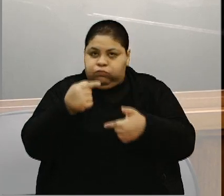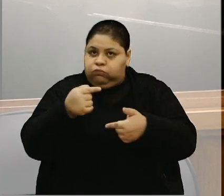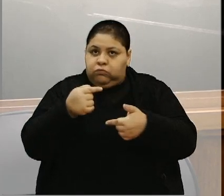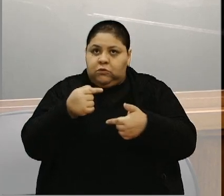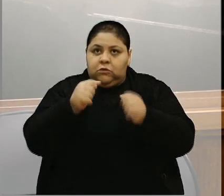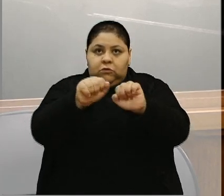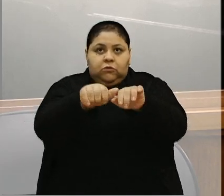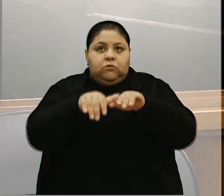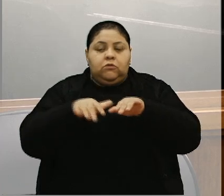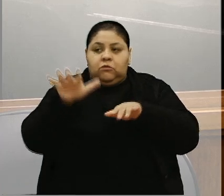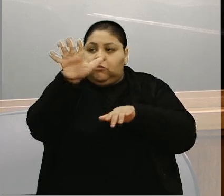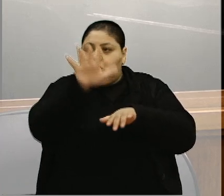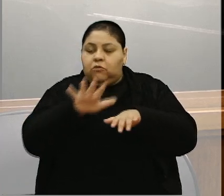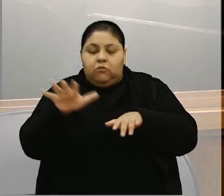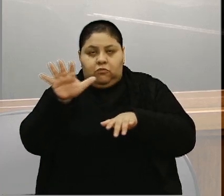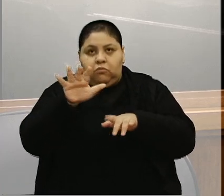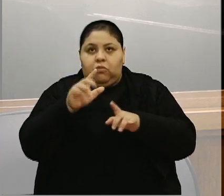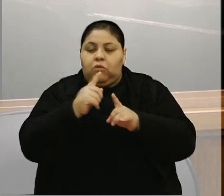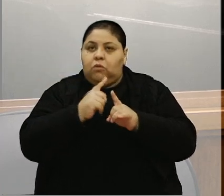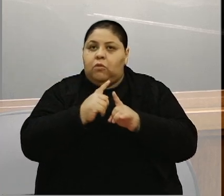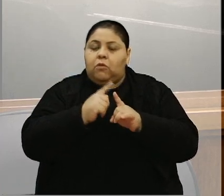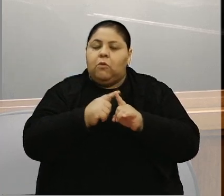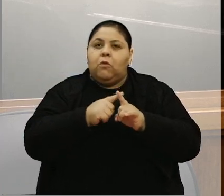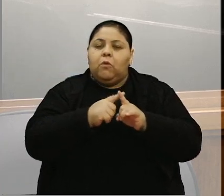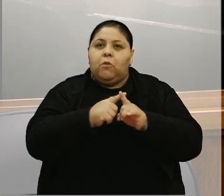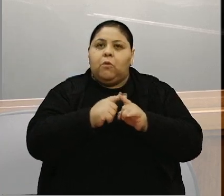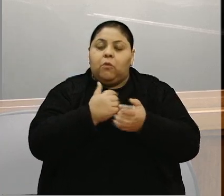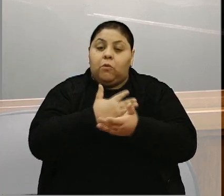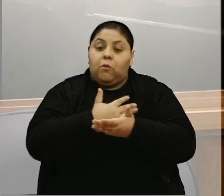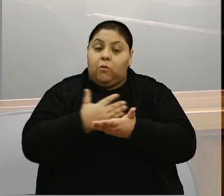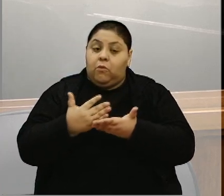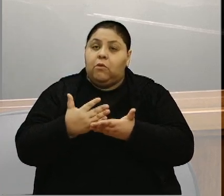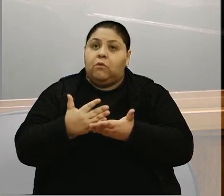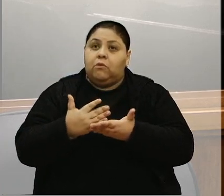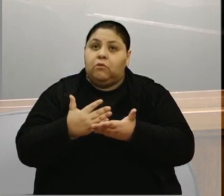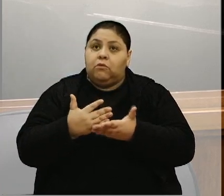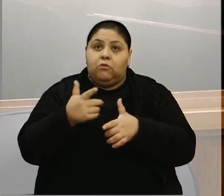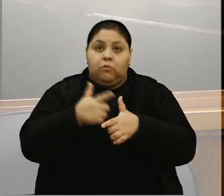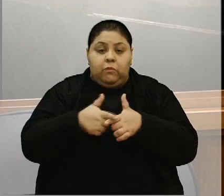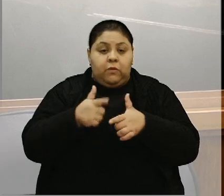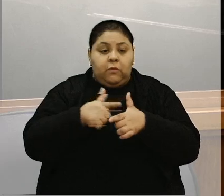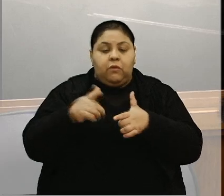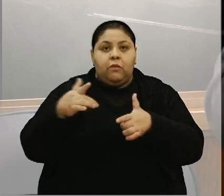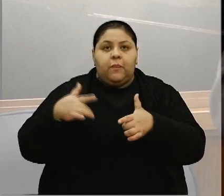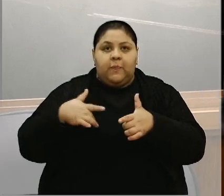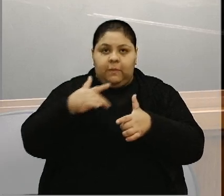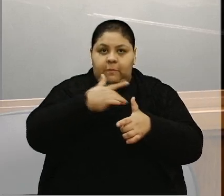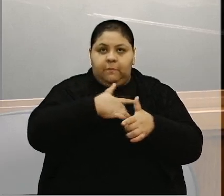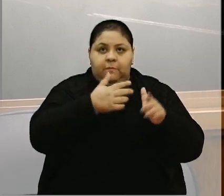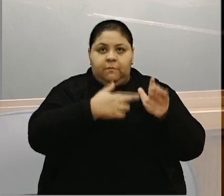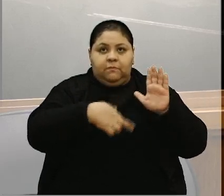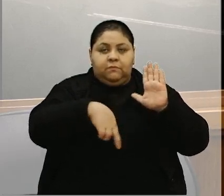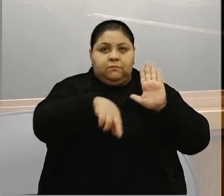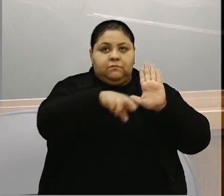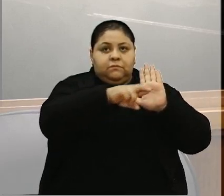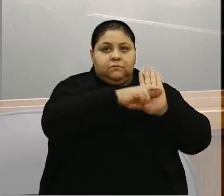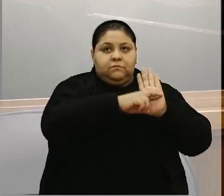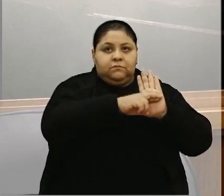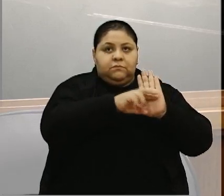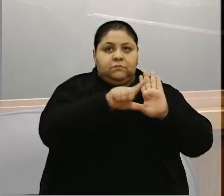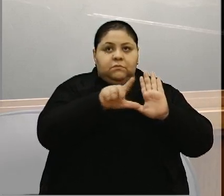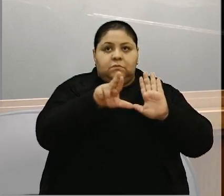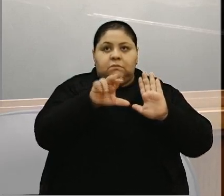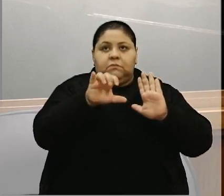o que acabou gerando uma situação, um problema de saúde, que resultou na deputada Luísa